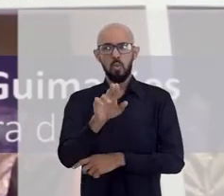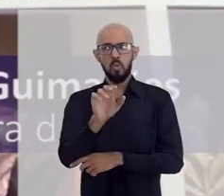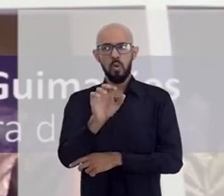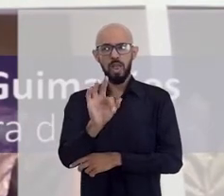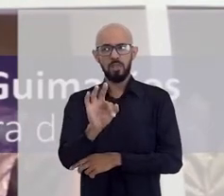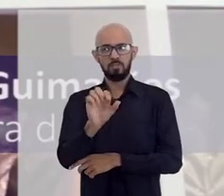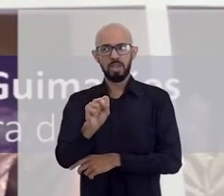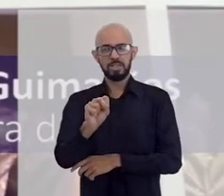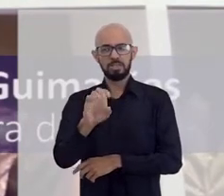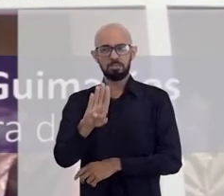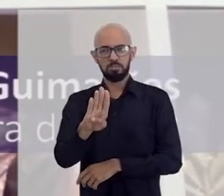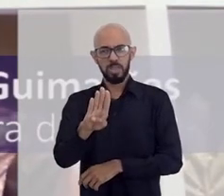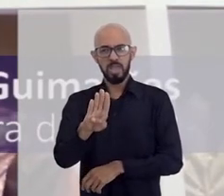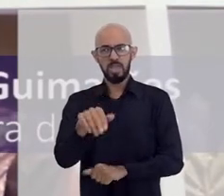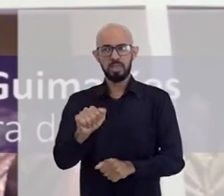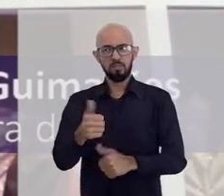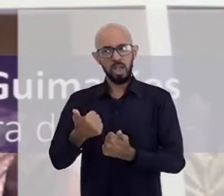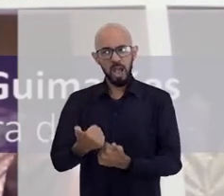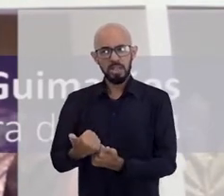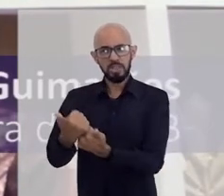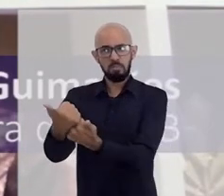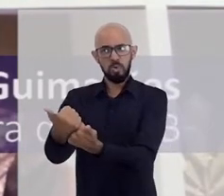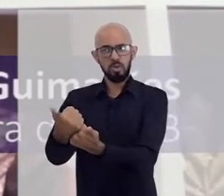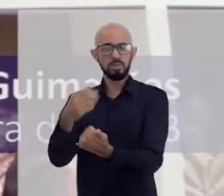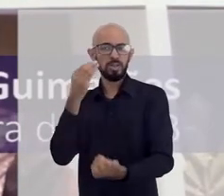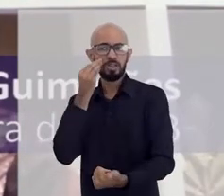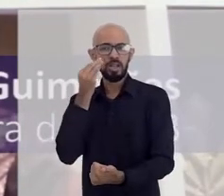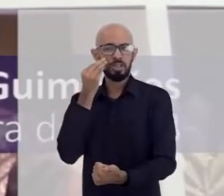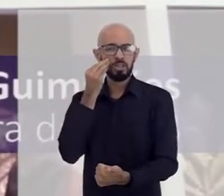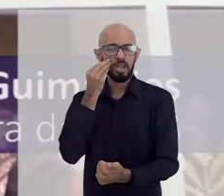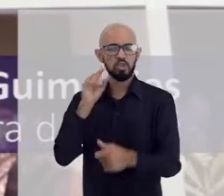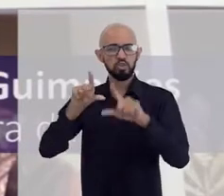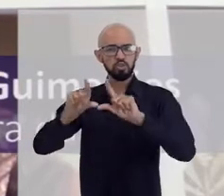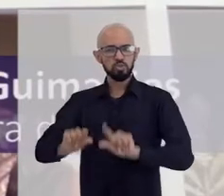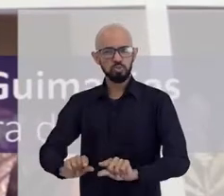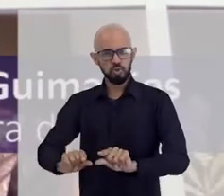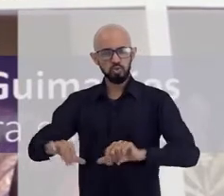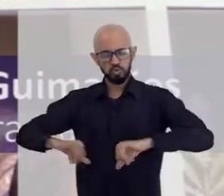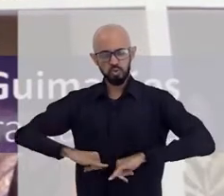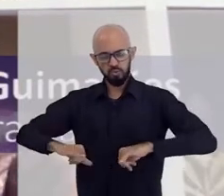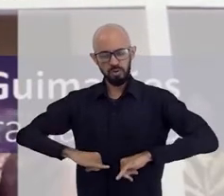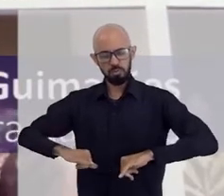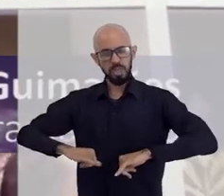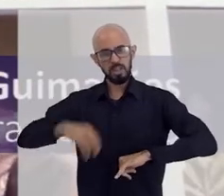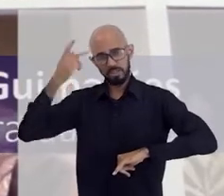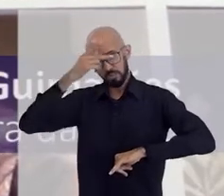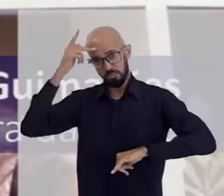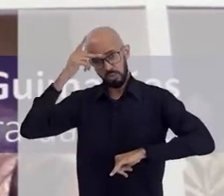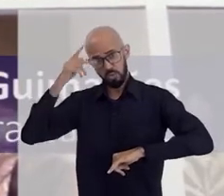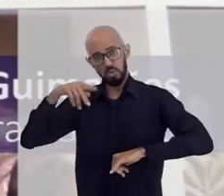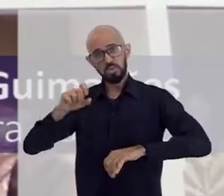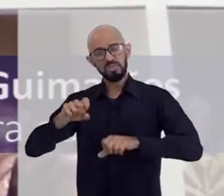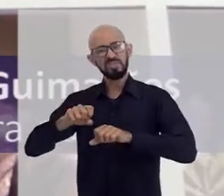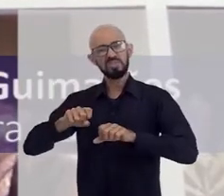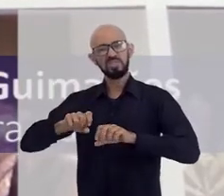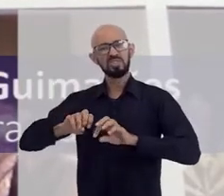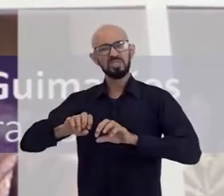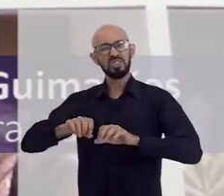no trabalho de apoio, tentando amenizar o sofrimento daqueles que foram duramente atingidos pela tragédia.